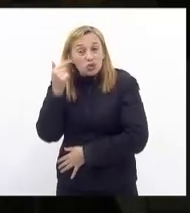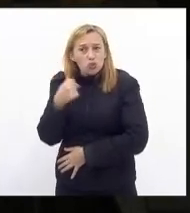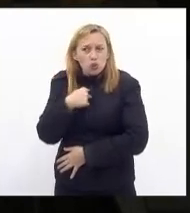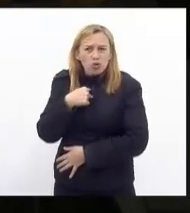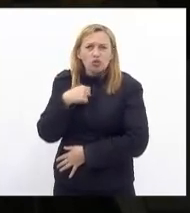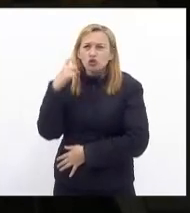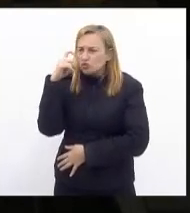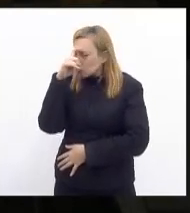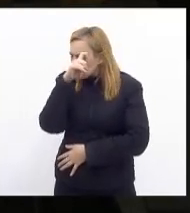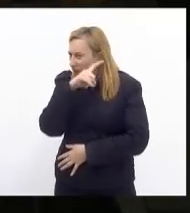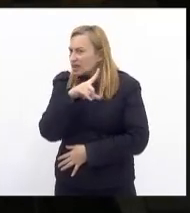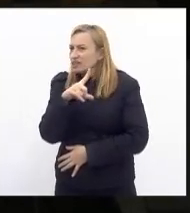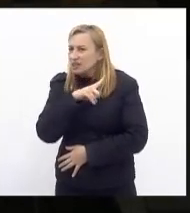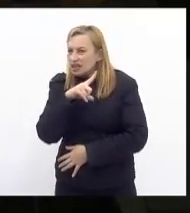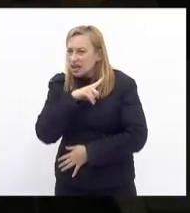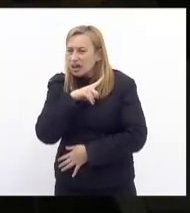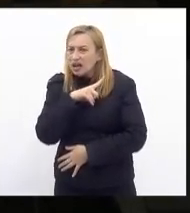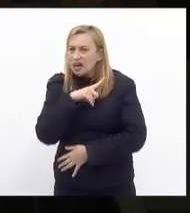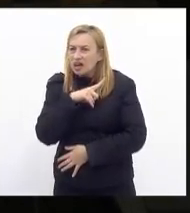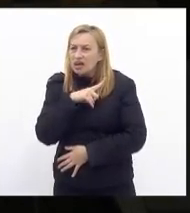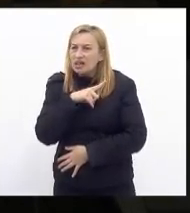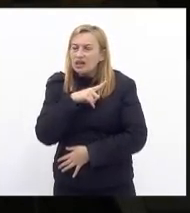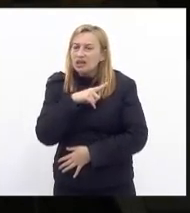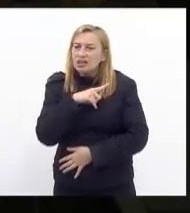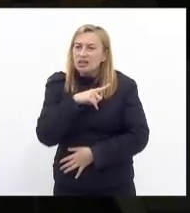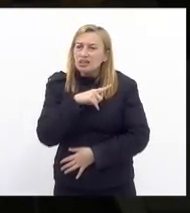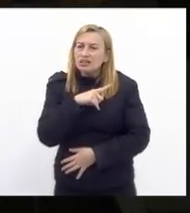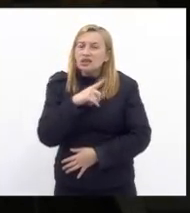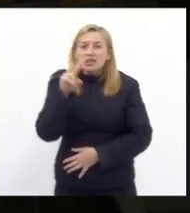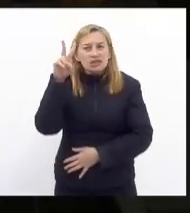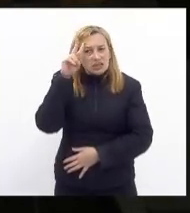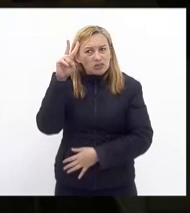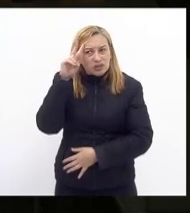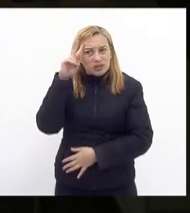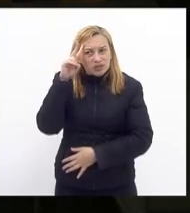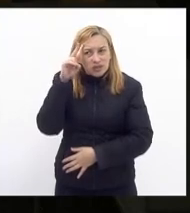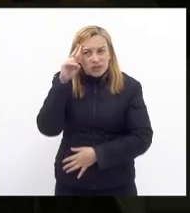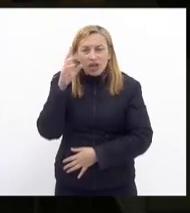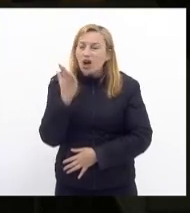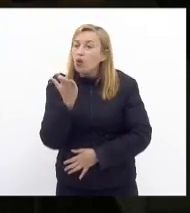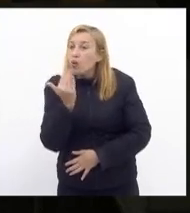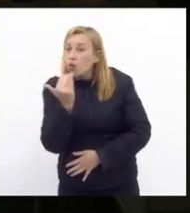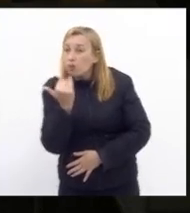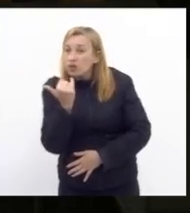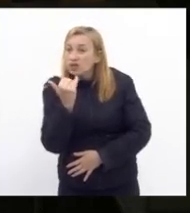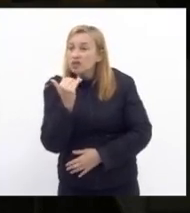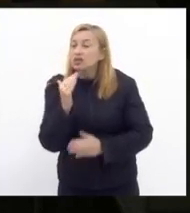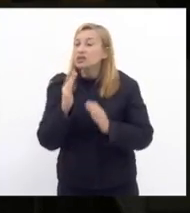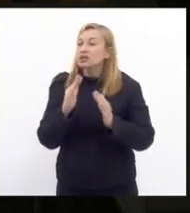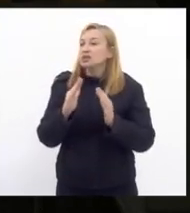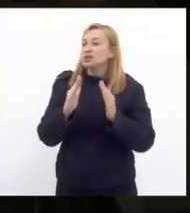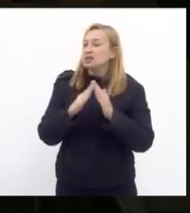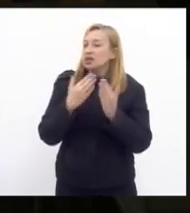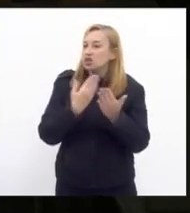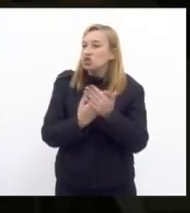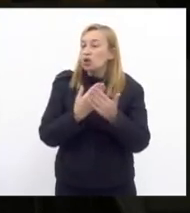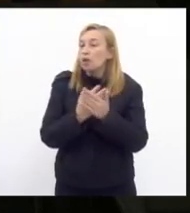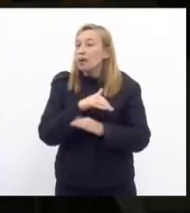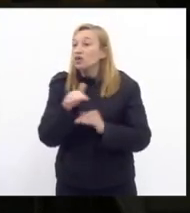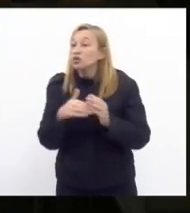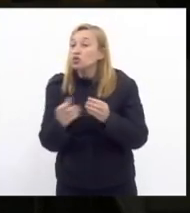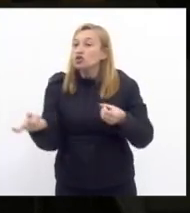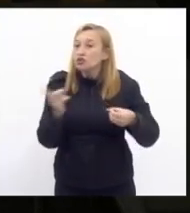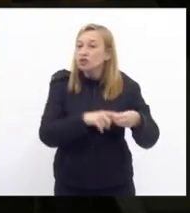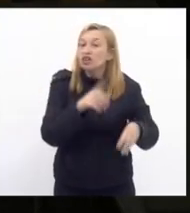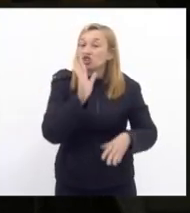muita dificuldade financeira para garantir a partir de segunda-feira a merenda escolar para todos que voltarem já que os